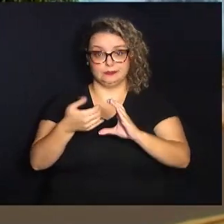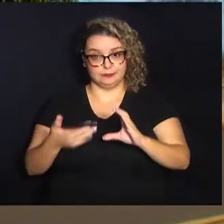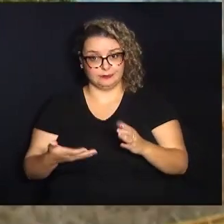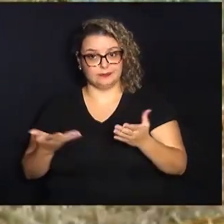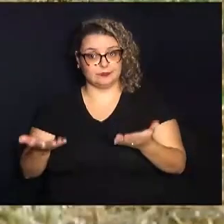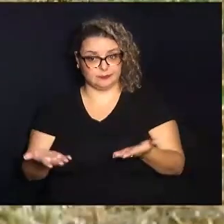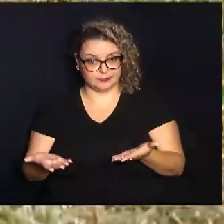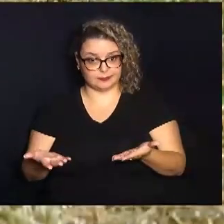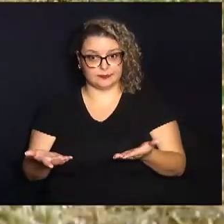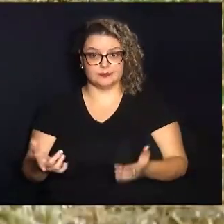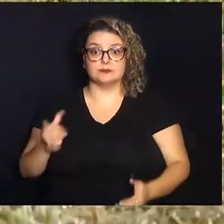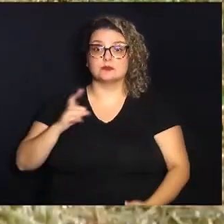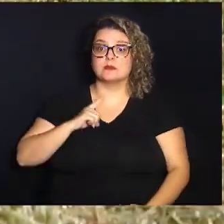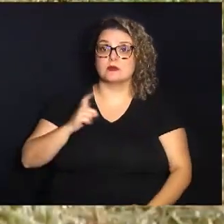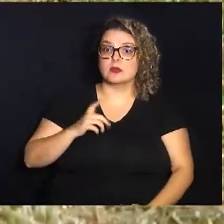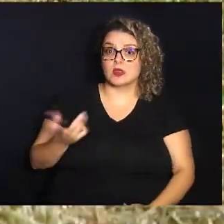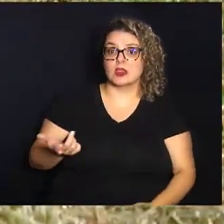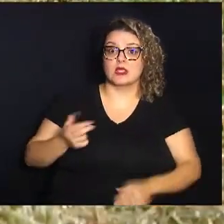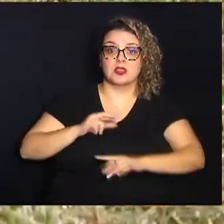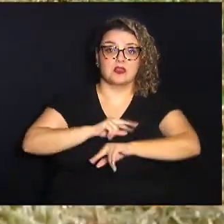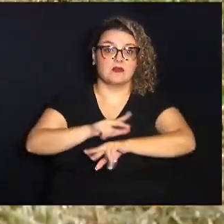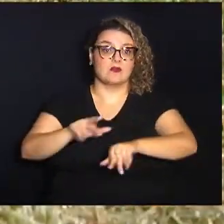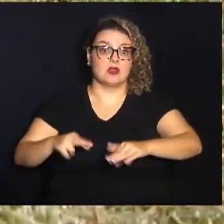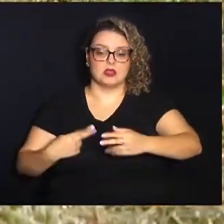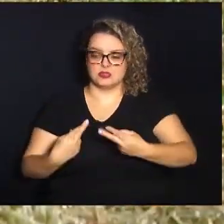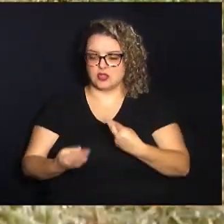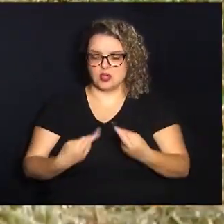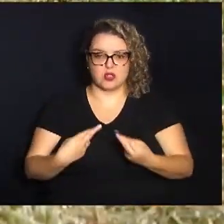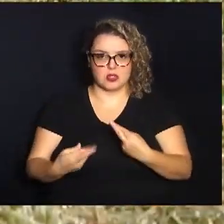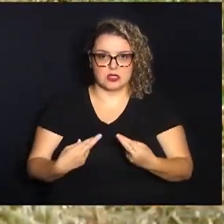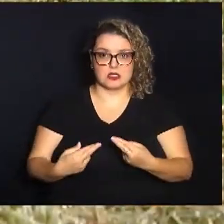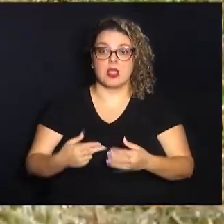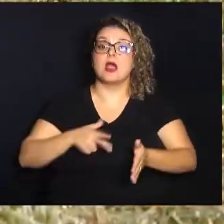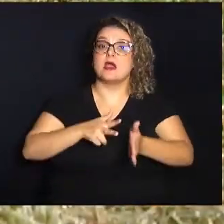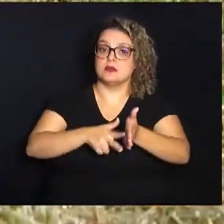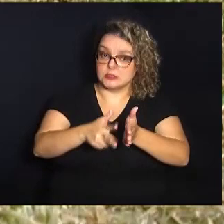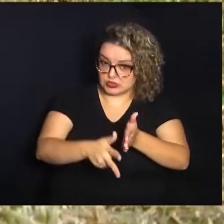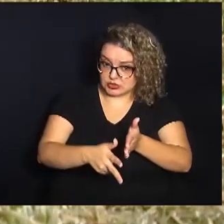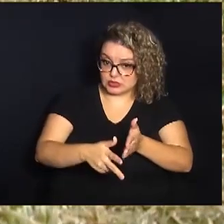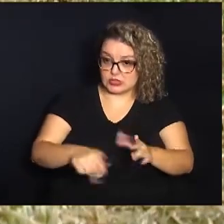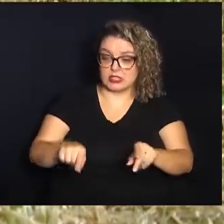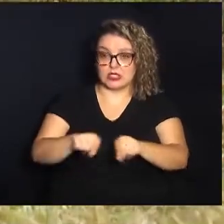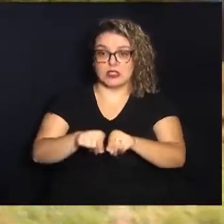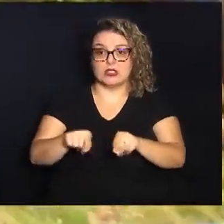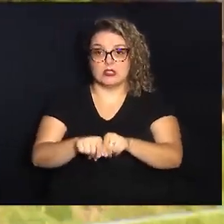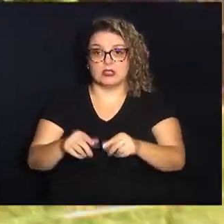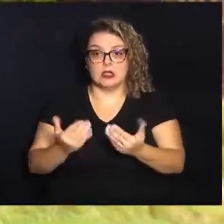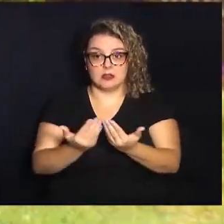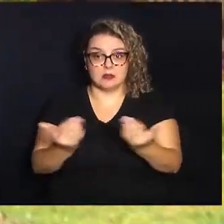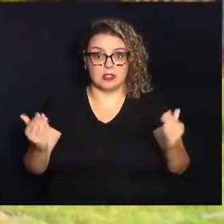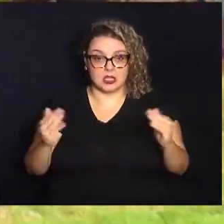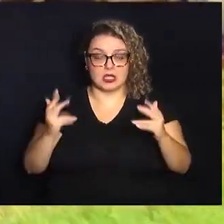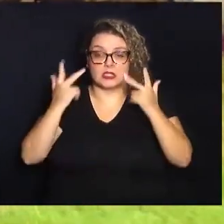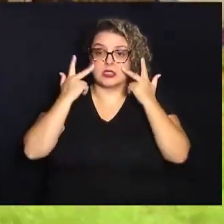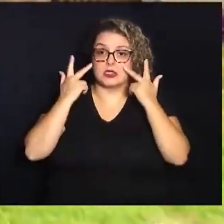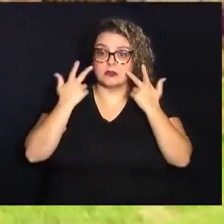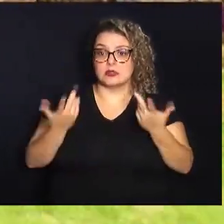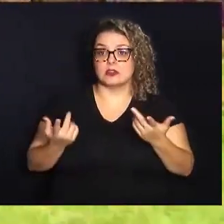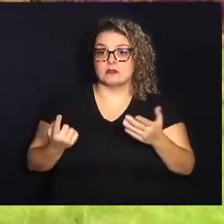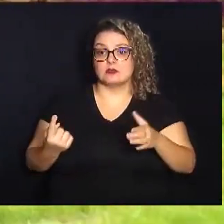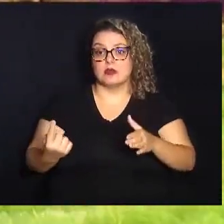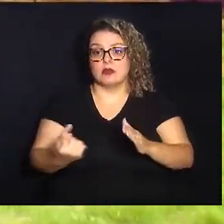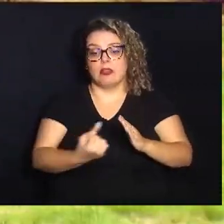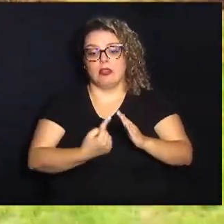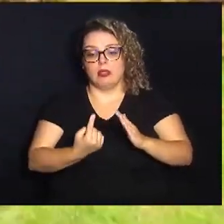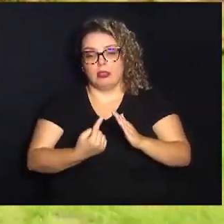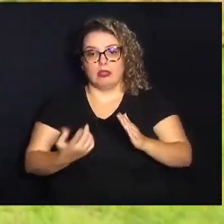de ter muitas rodovias, as ferrovias, além das barreiras naturais, e isso acaba isolando os